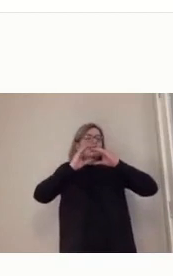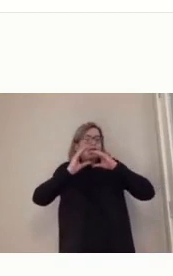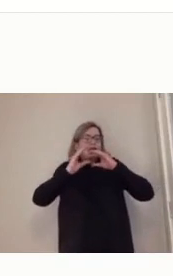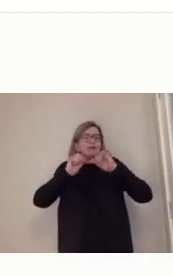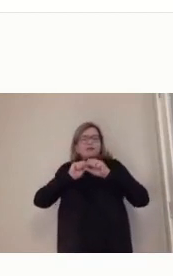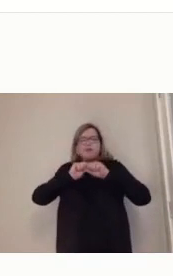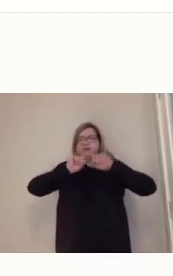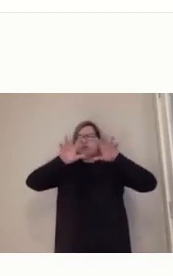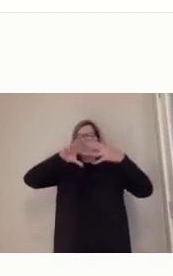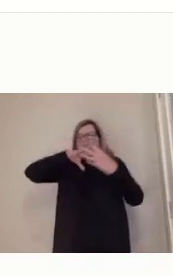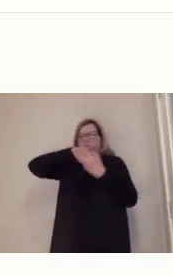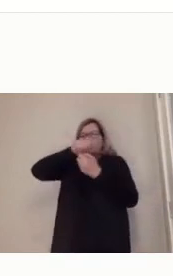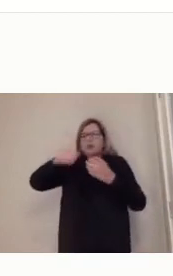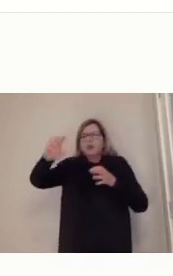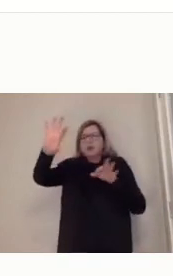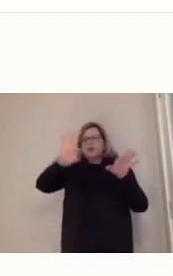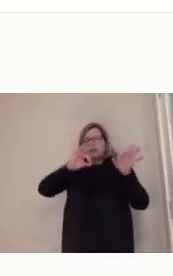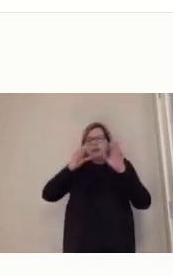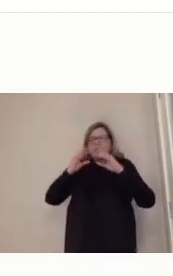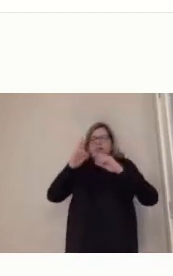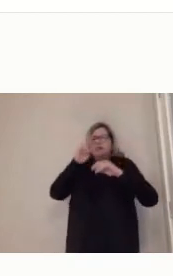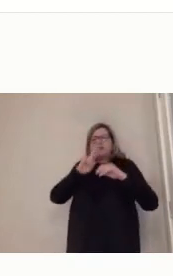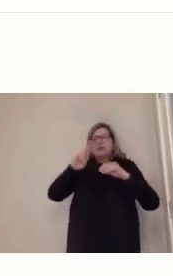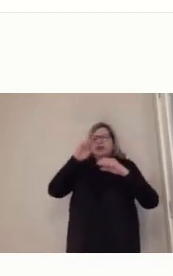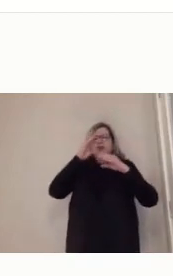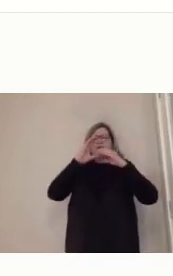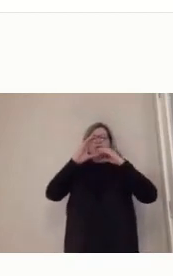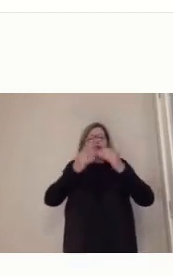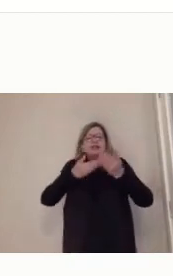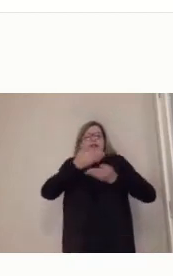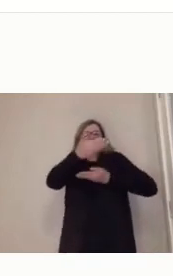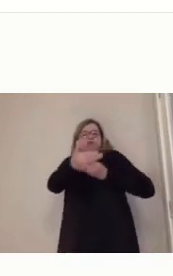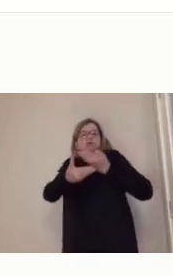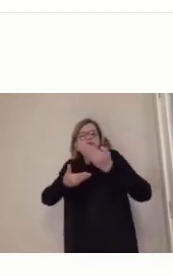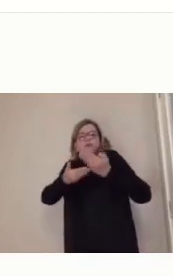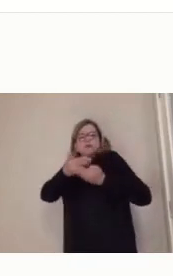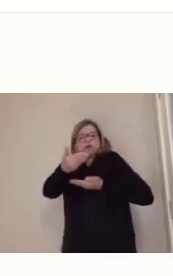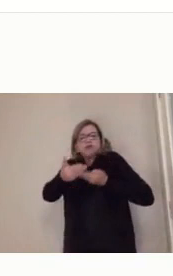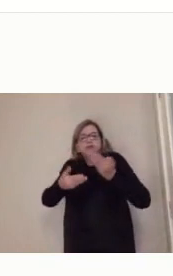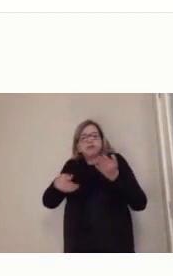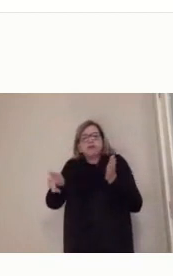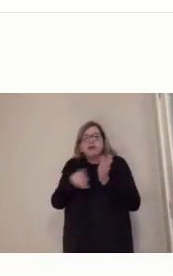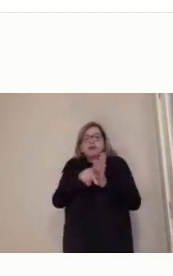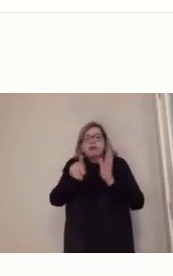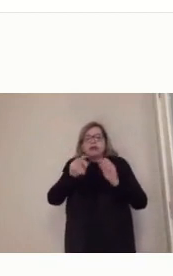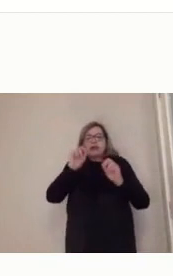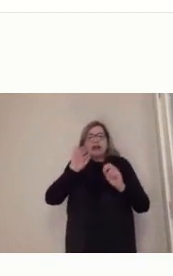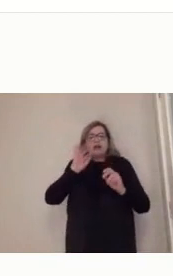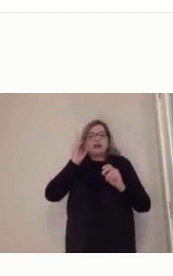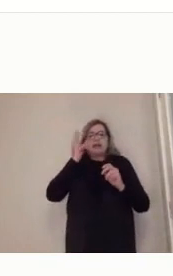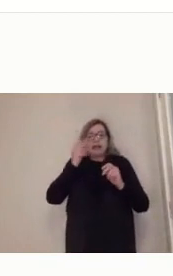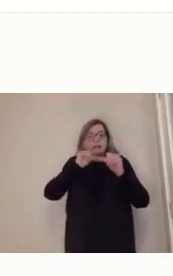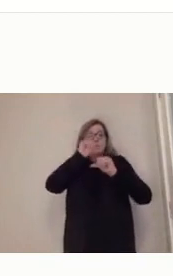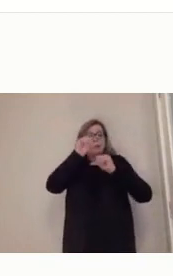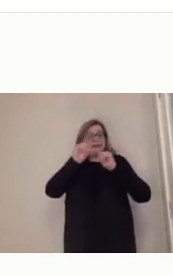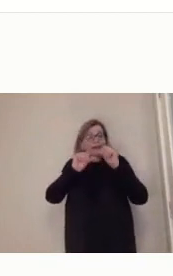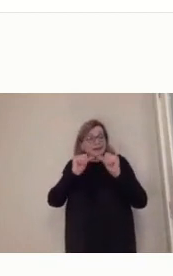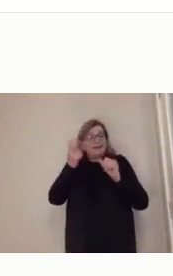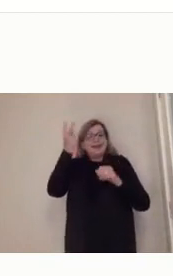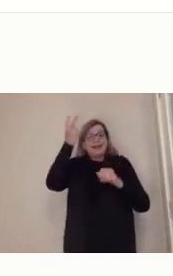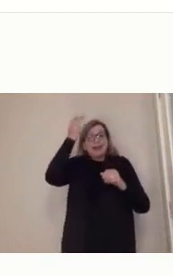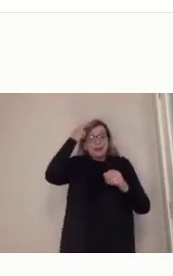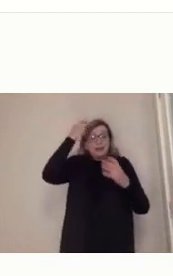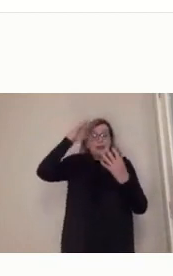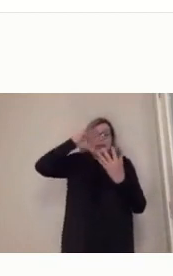mudando e mudará para sempre nossa cultura. E veja que, quando ele fala isso, a gente não tinha a interatividade que a gente tem hoje, né? Que nós estamos aqui